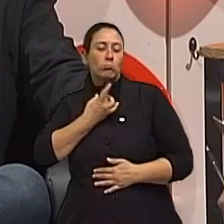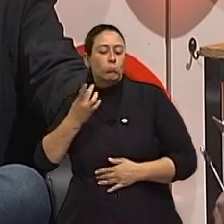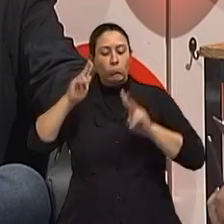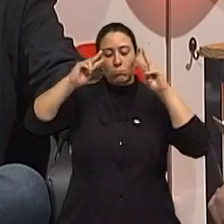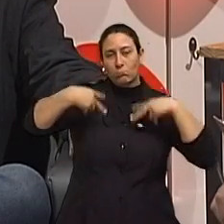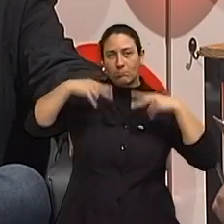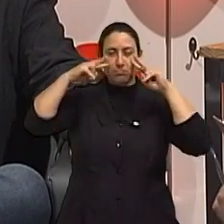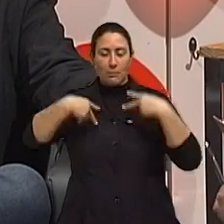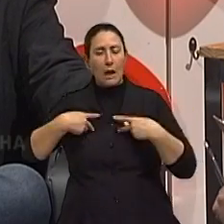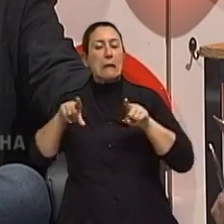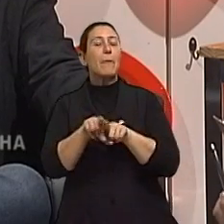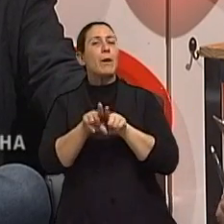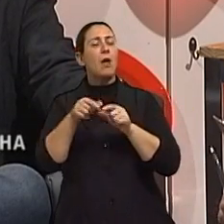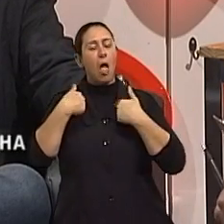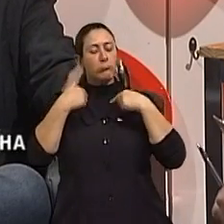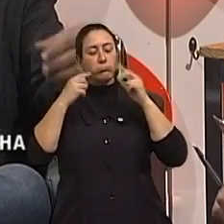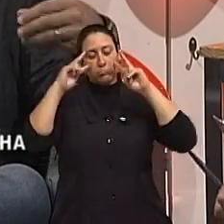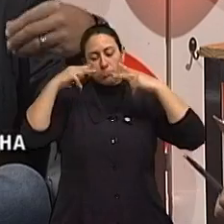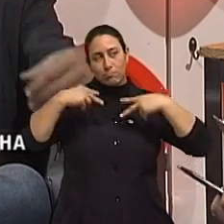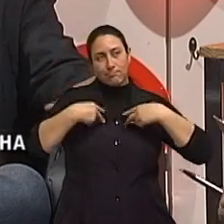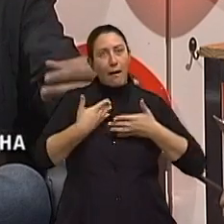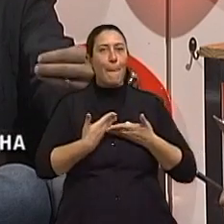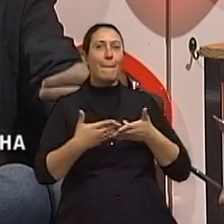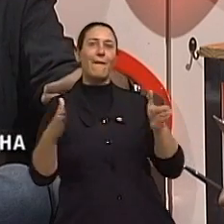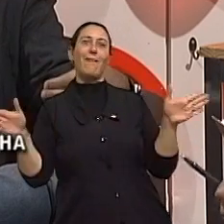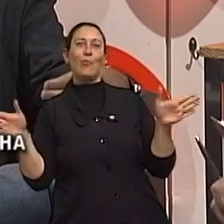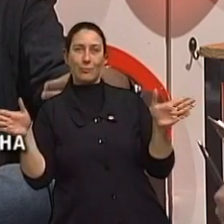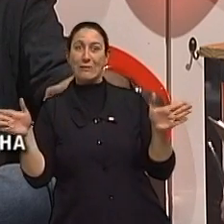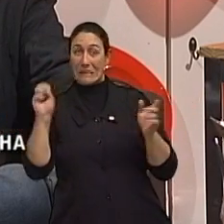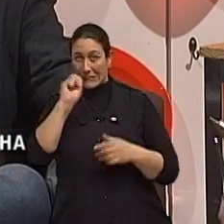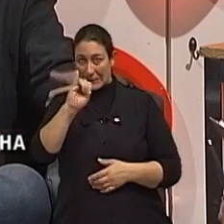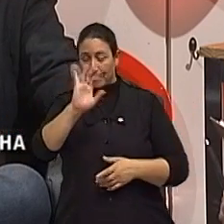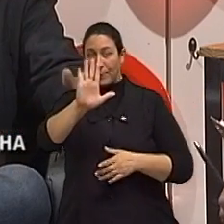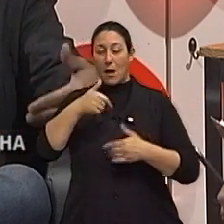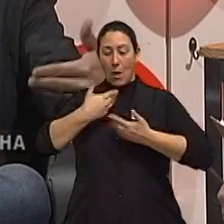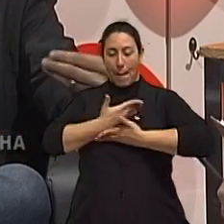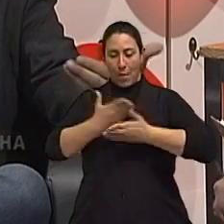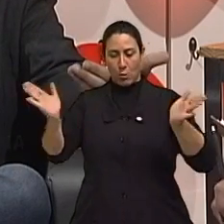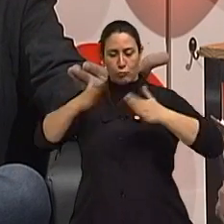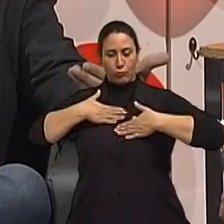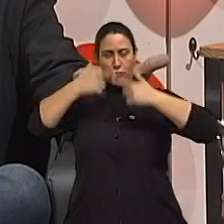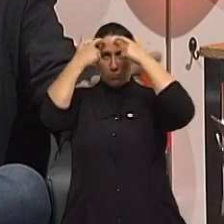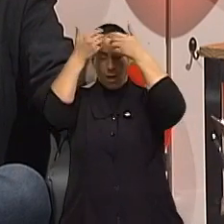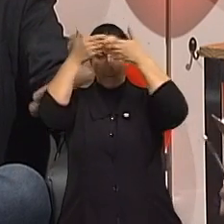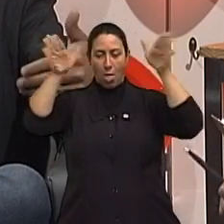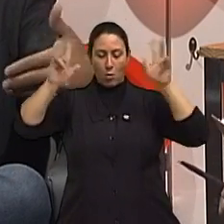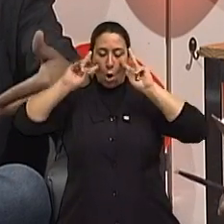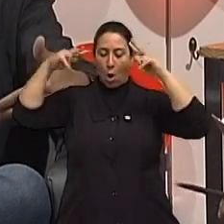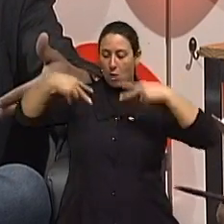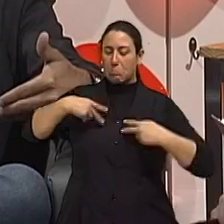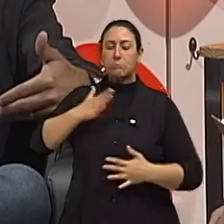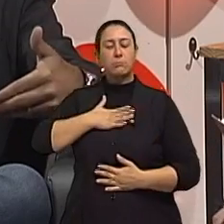do estar disponível. E quando a gente fala que a gente tem que estar disponível para si, primeiro é o gostar de si. Mas o